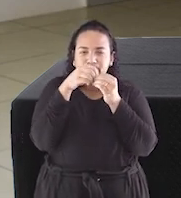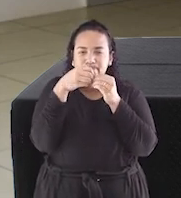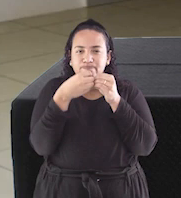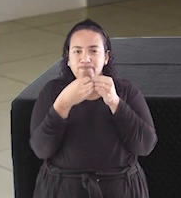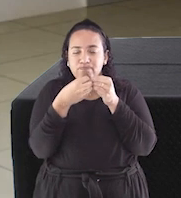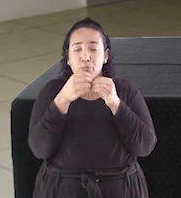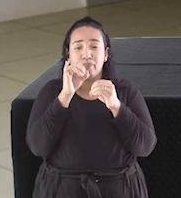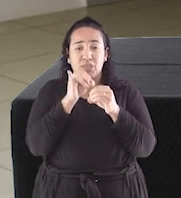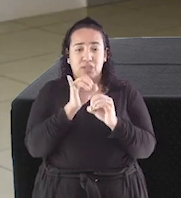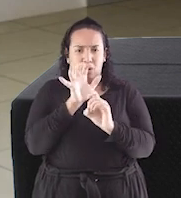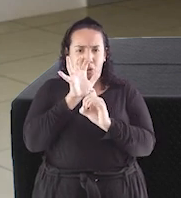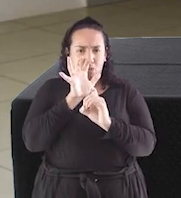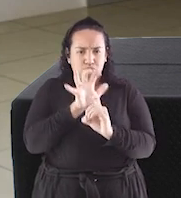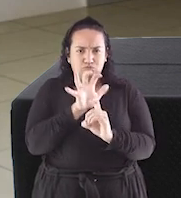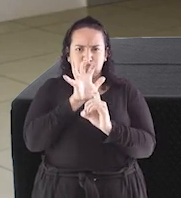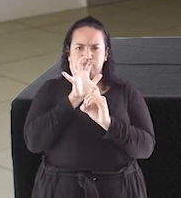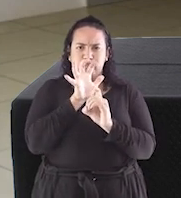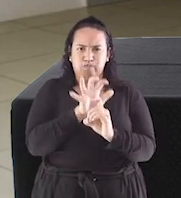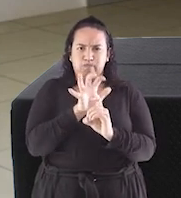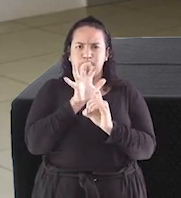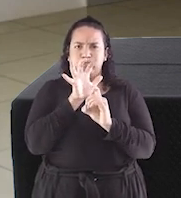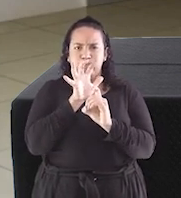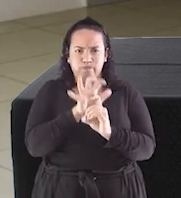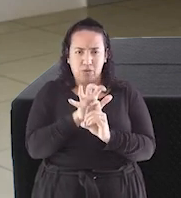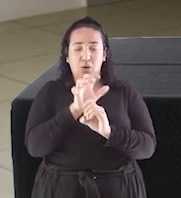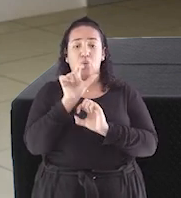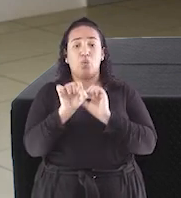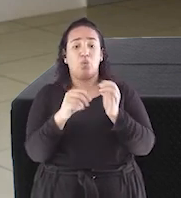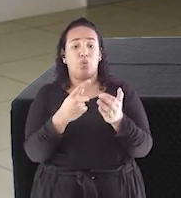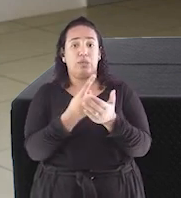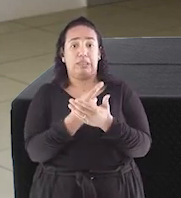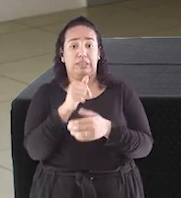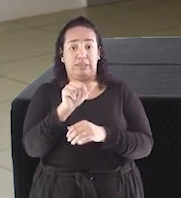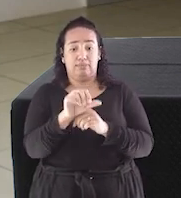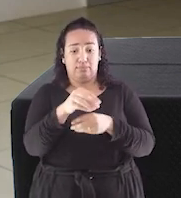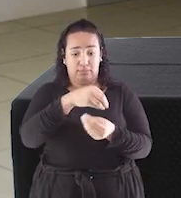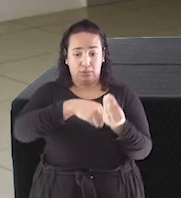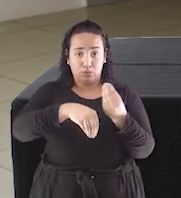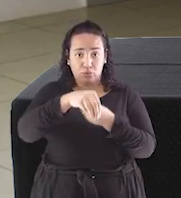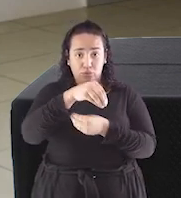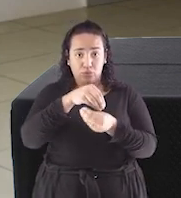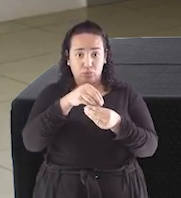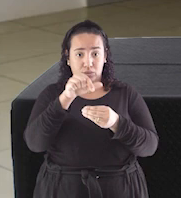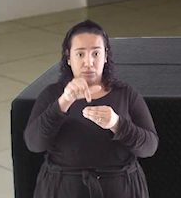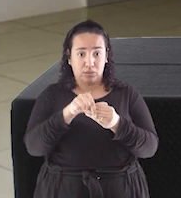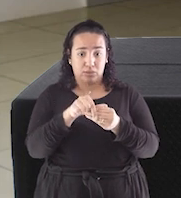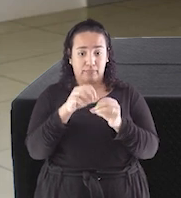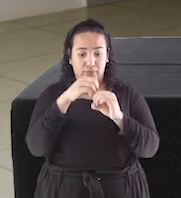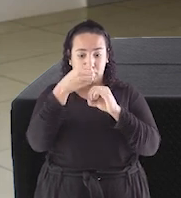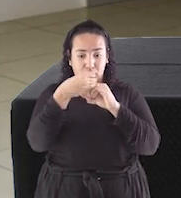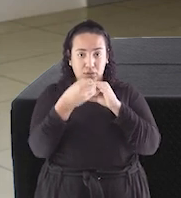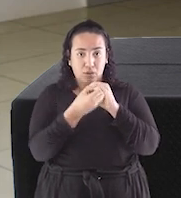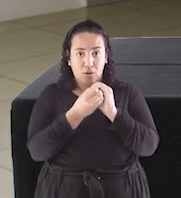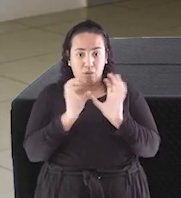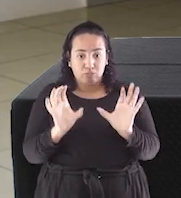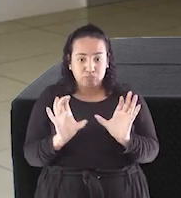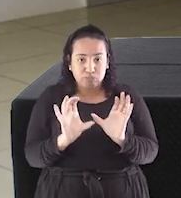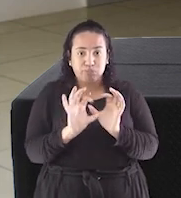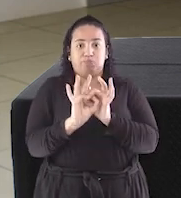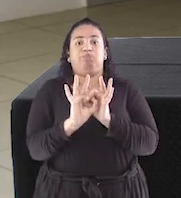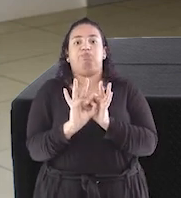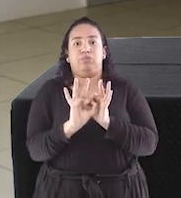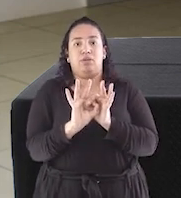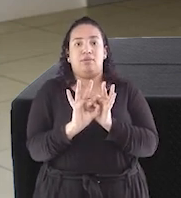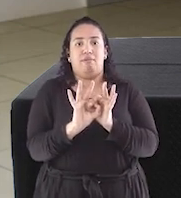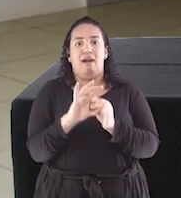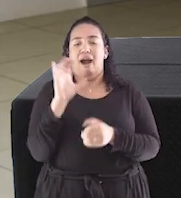pedacinho de água. Quando pressionados, a mistura faz as partículas de água e amido se unirem, ficam juntas, se